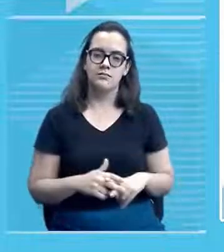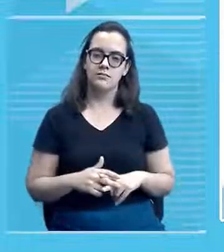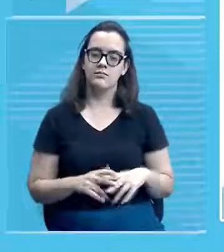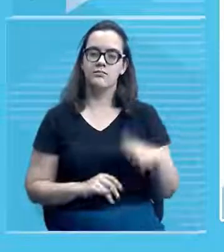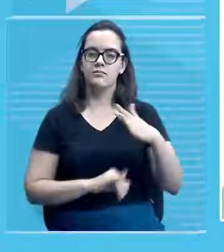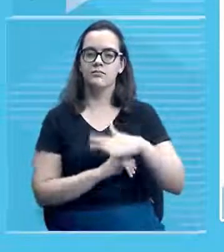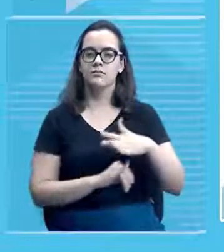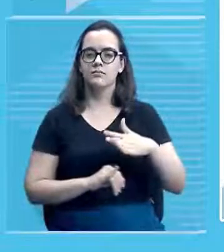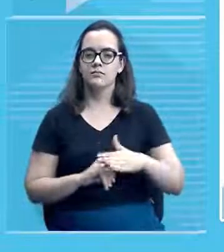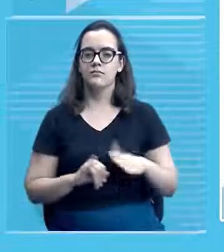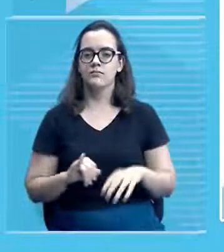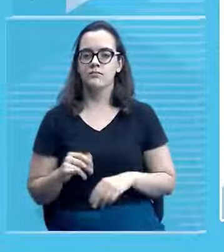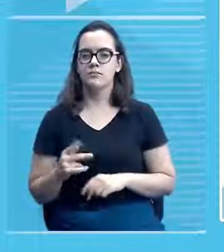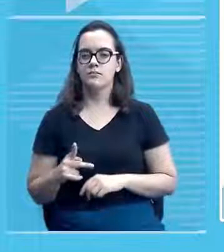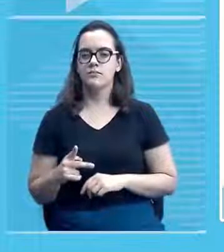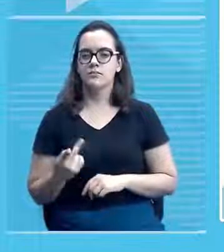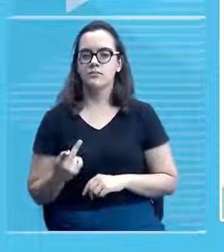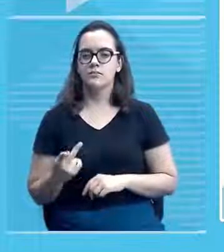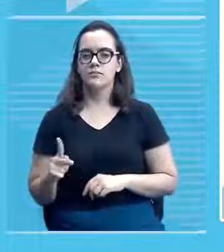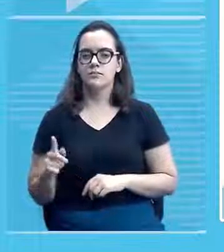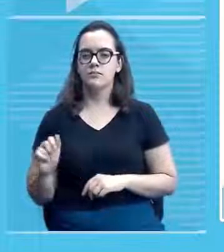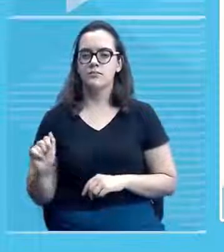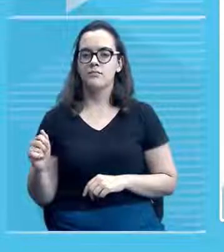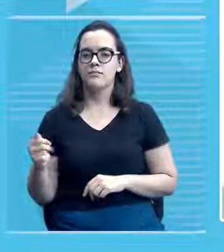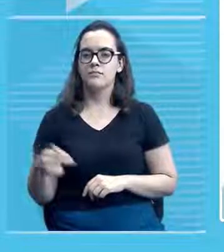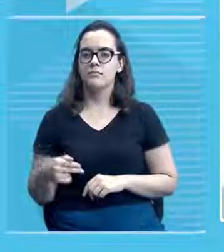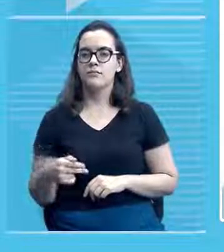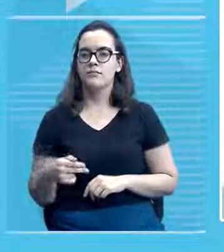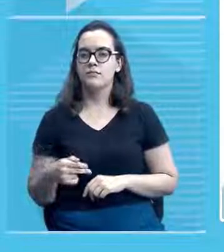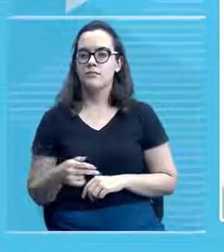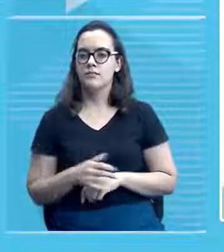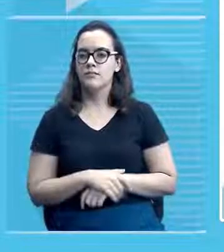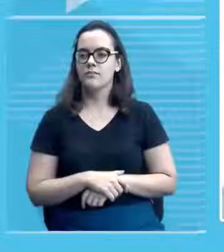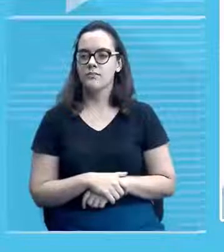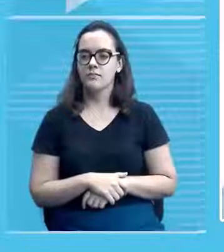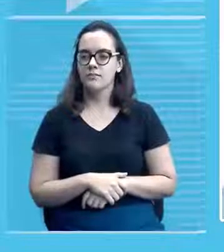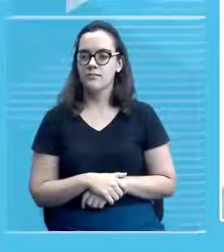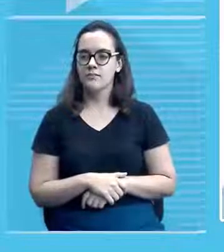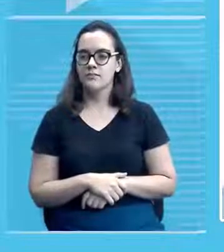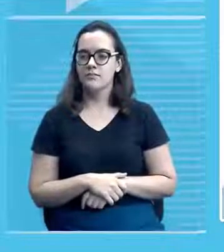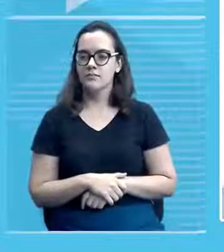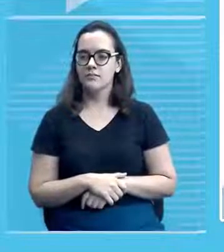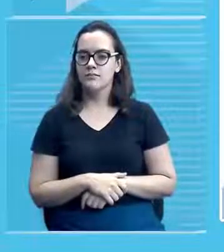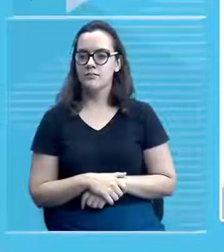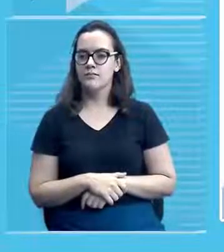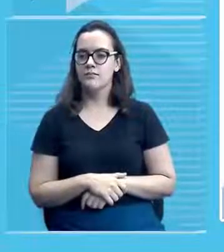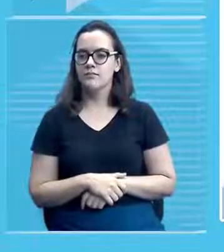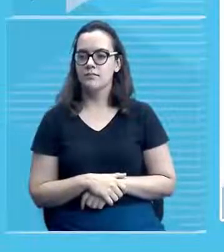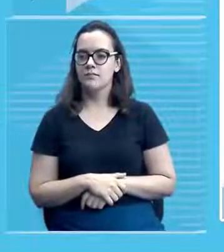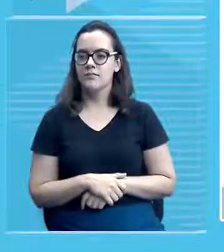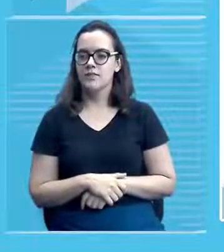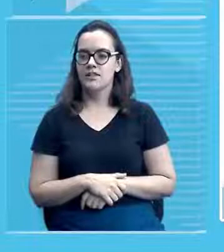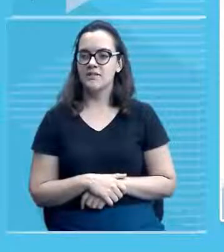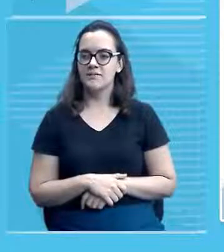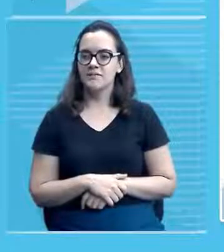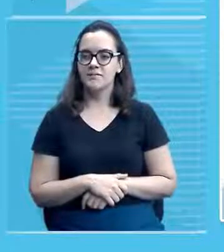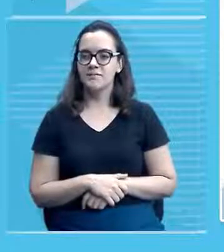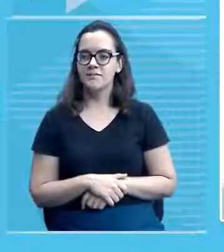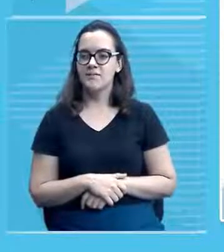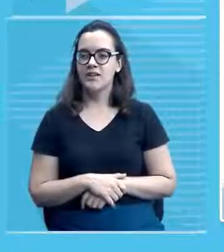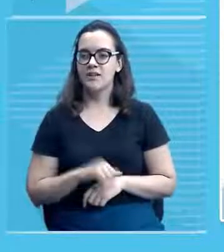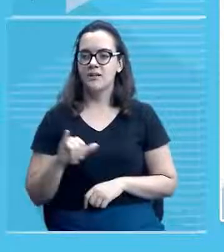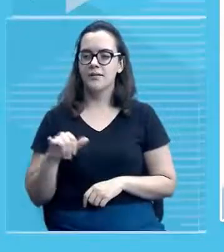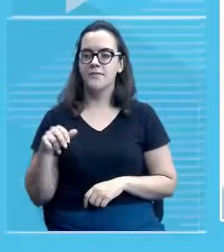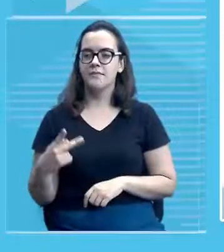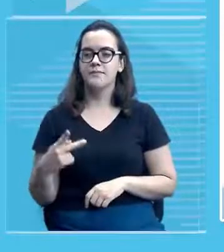assim como a igreja também de Nossa Senhora do Car que é a imagem que vocês estão vendo aqui né? à